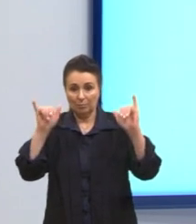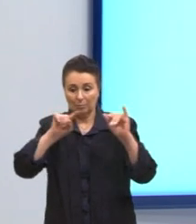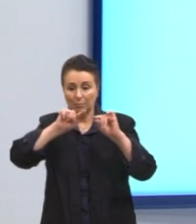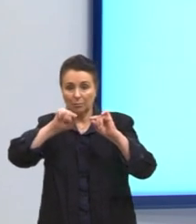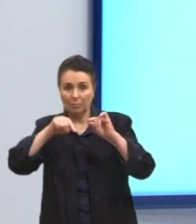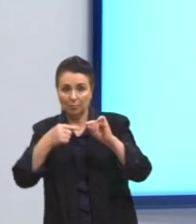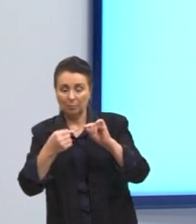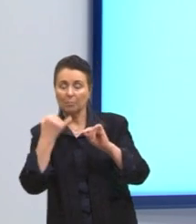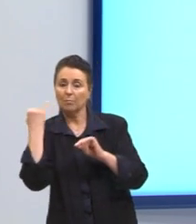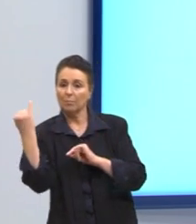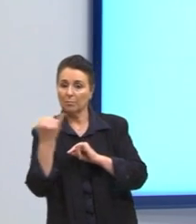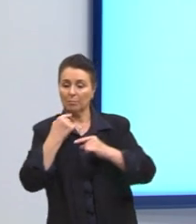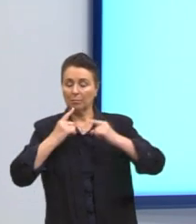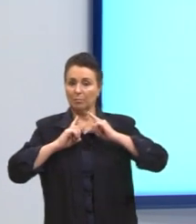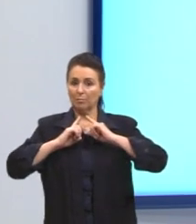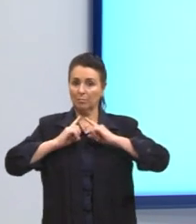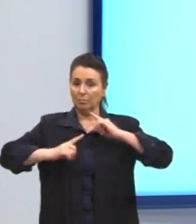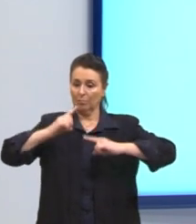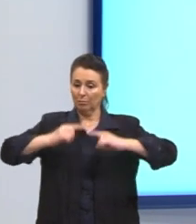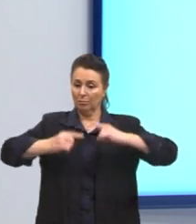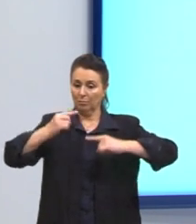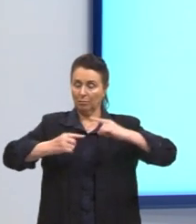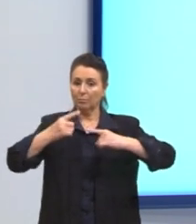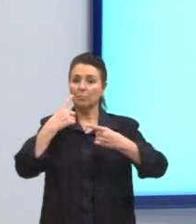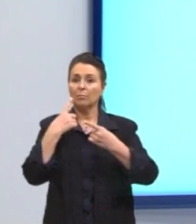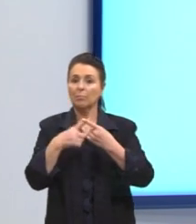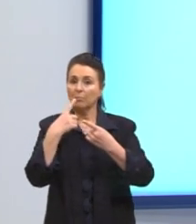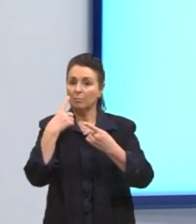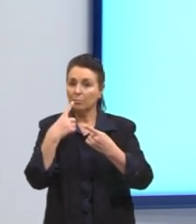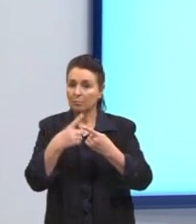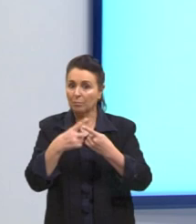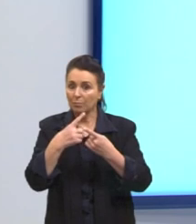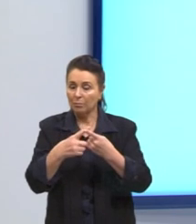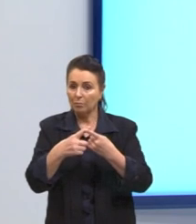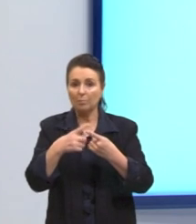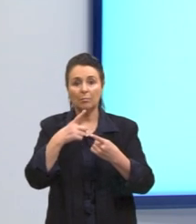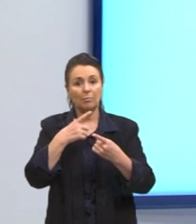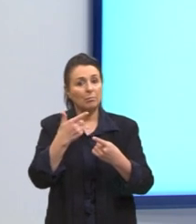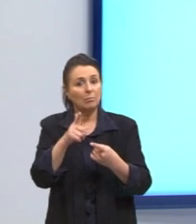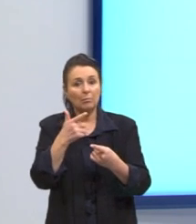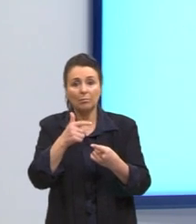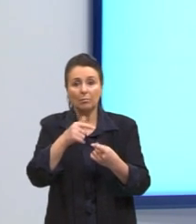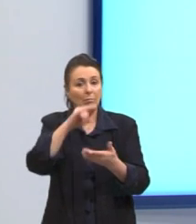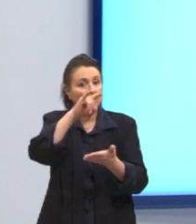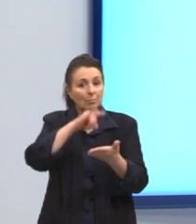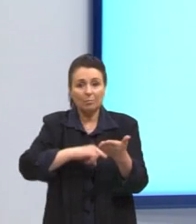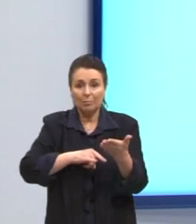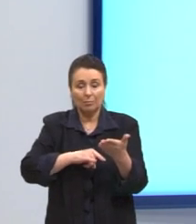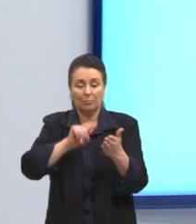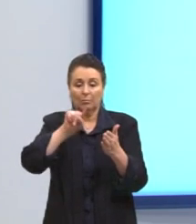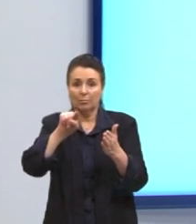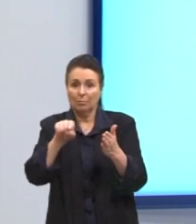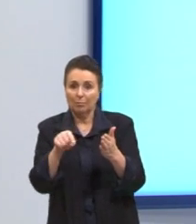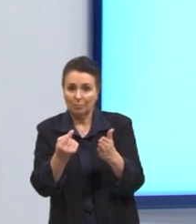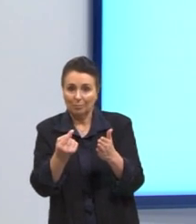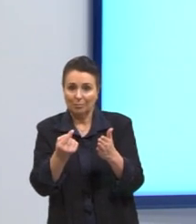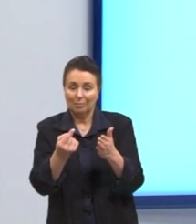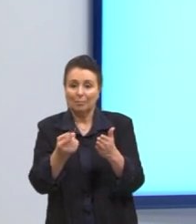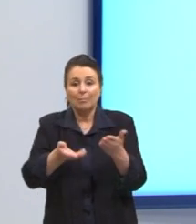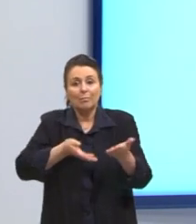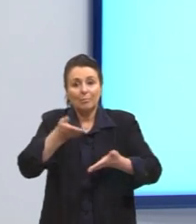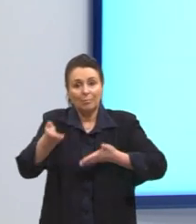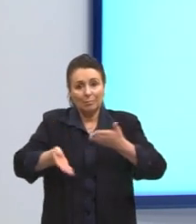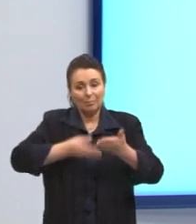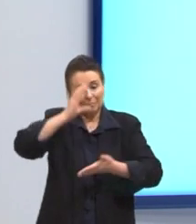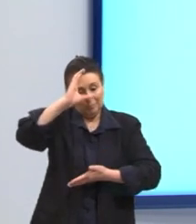é fundamental discutir a principal razão para a posse do documento. Vírgula de novo. Promover a cidadania.